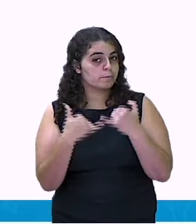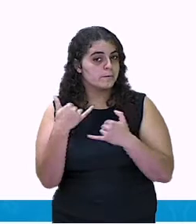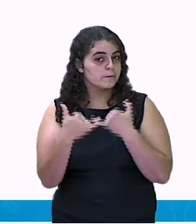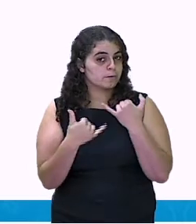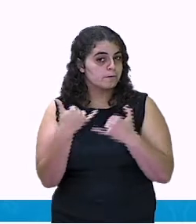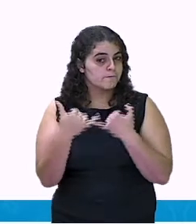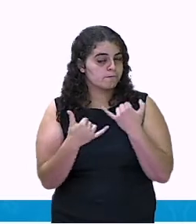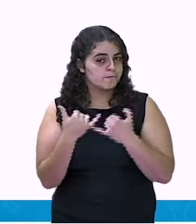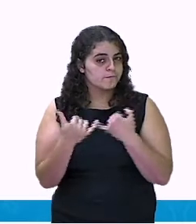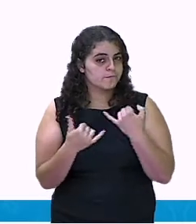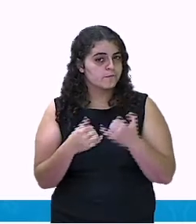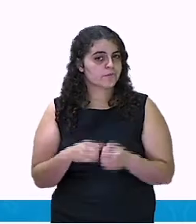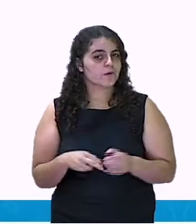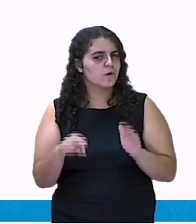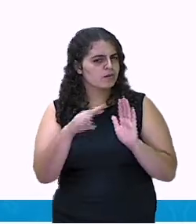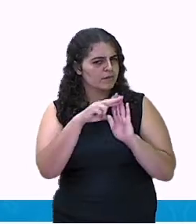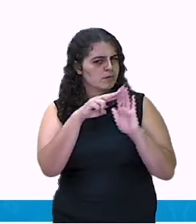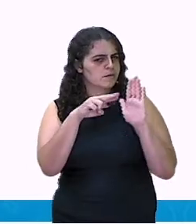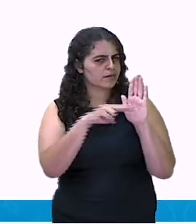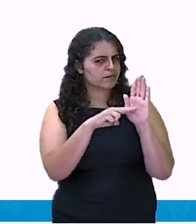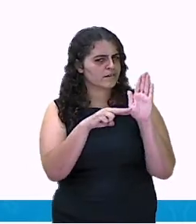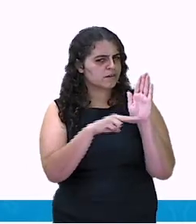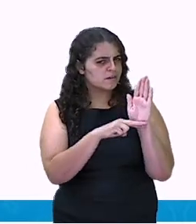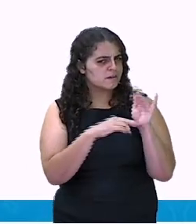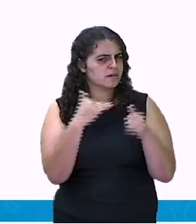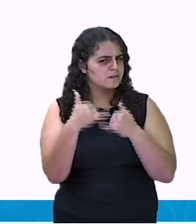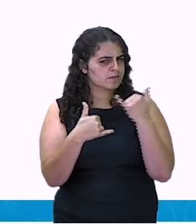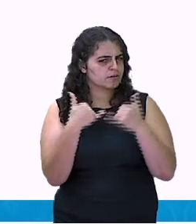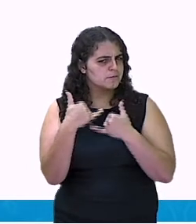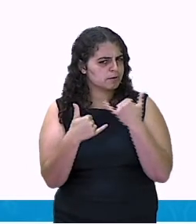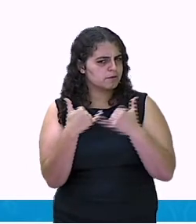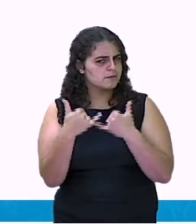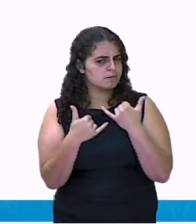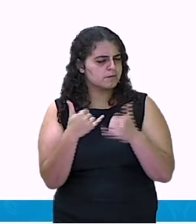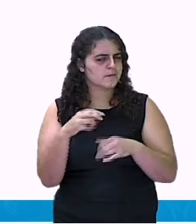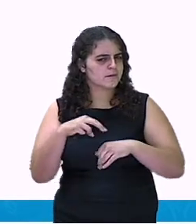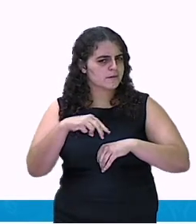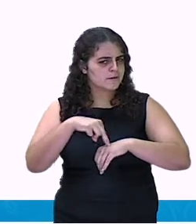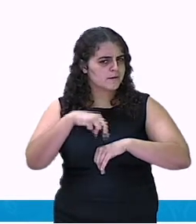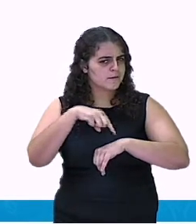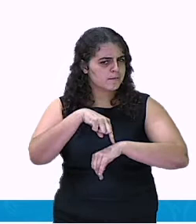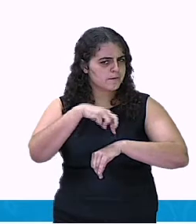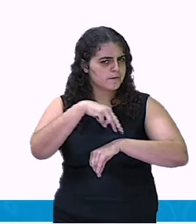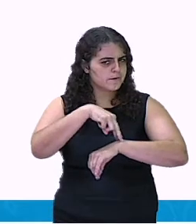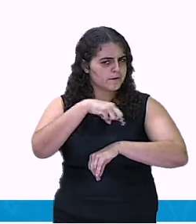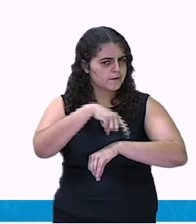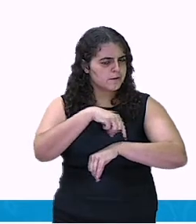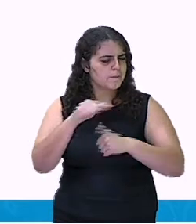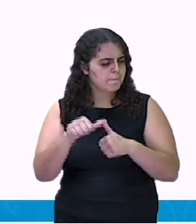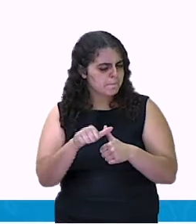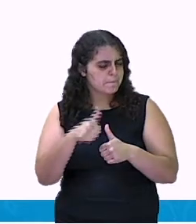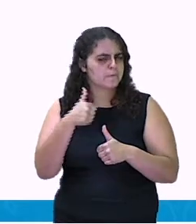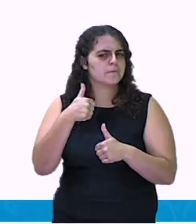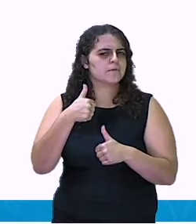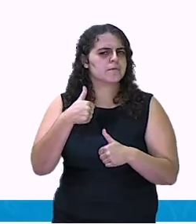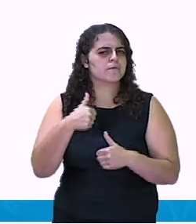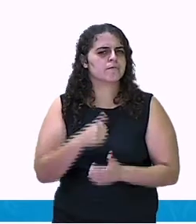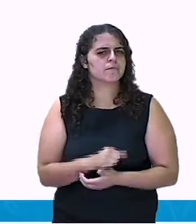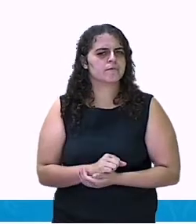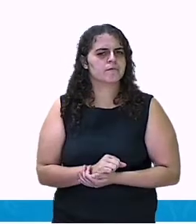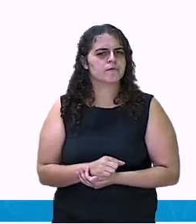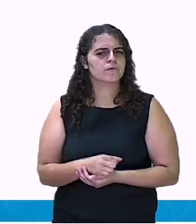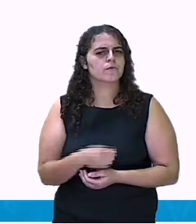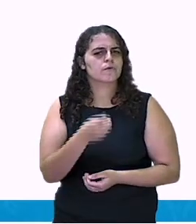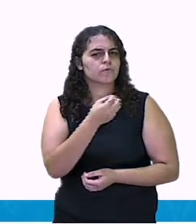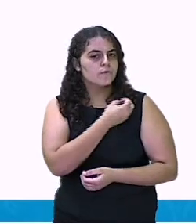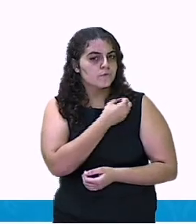quais serão as regras da brincadeira amarelinha. Vamos lá. Primeiro, número